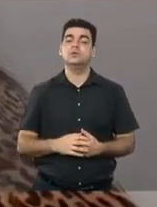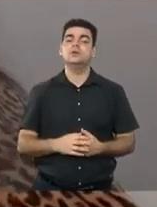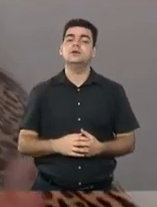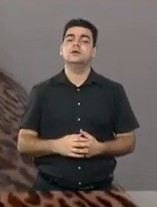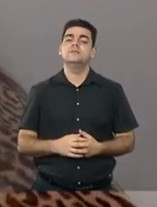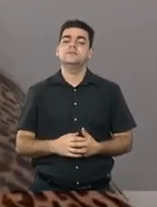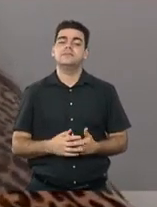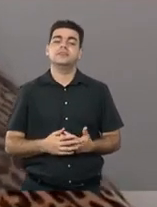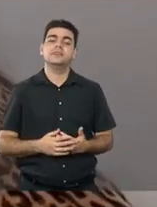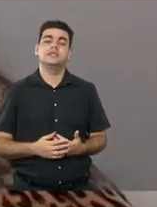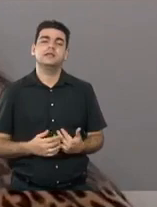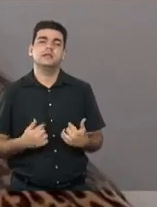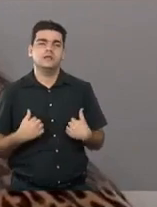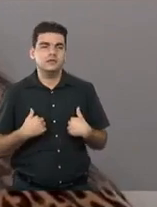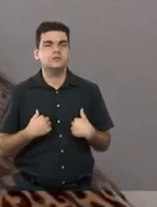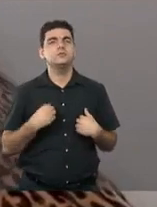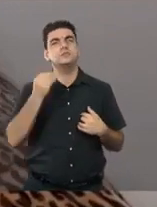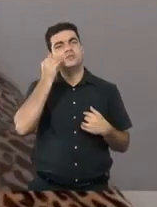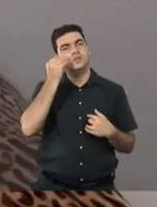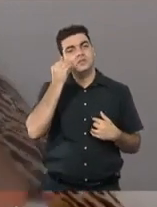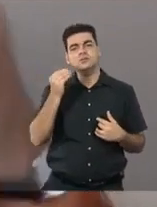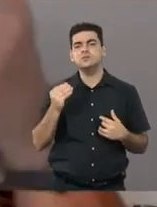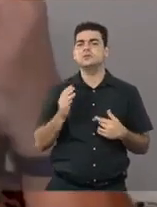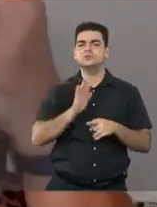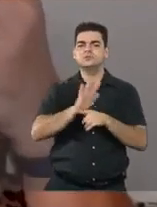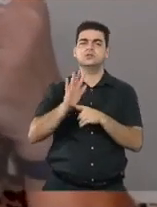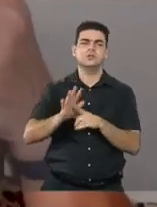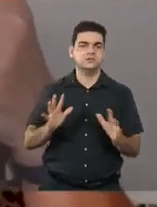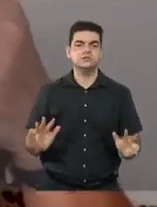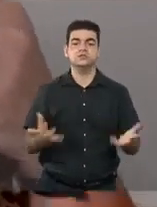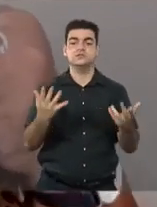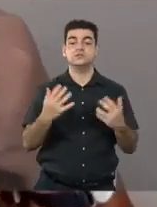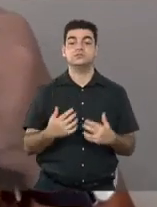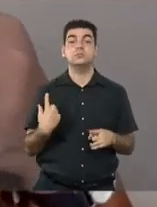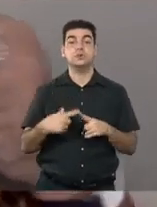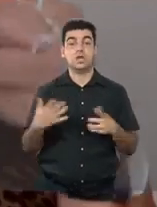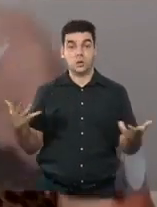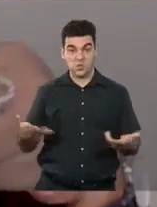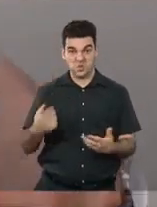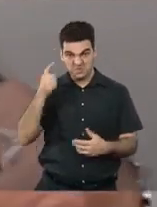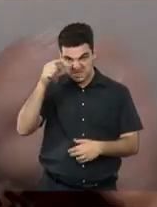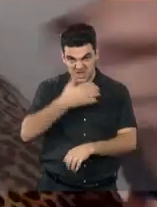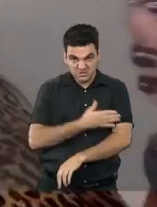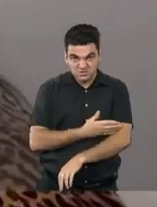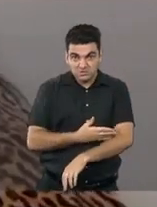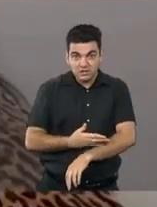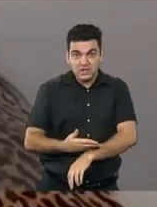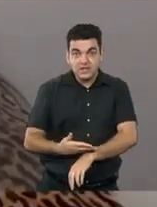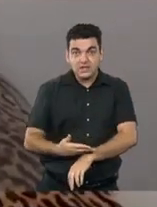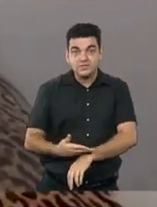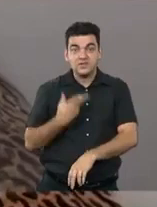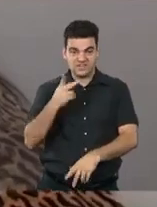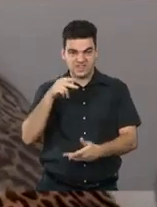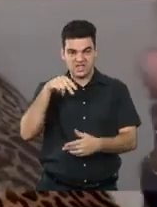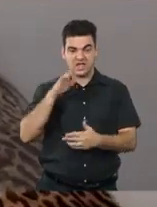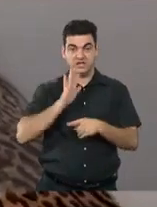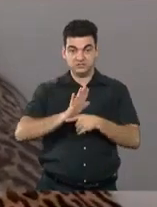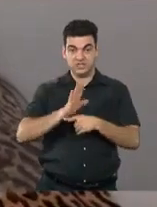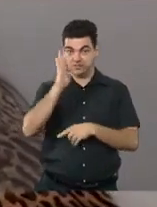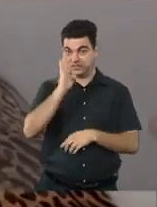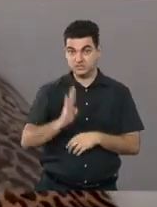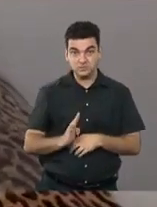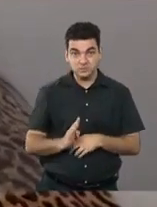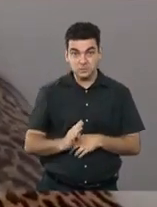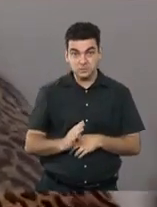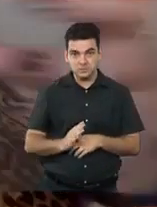tem, mas não é tão grande, que surge isso. E também, as pessoas não estão acostumadas que você trabalha pelo Brasil. Se você